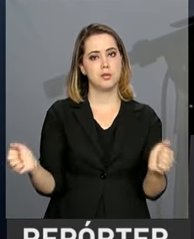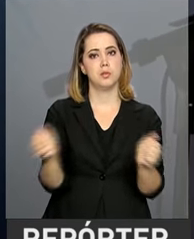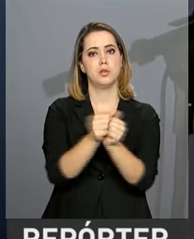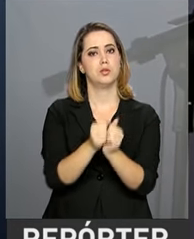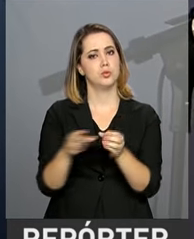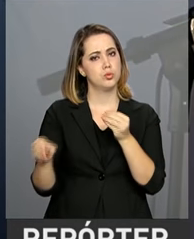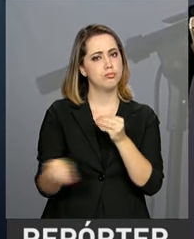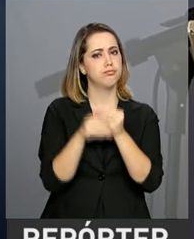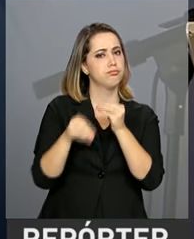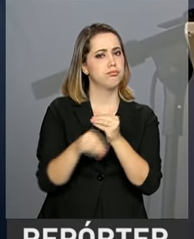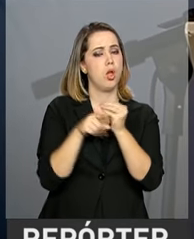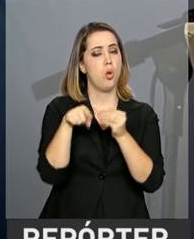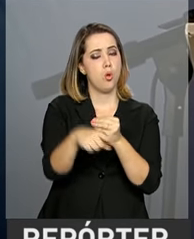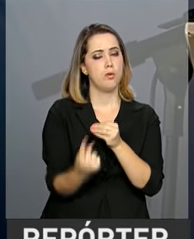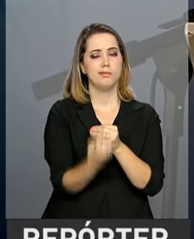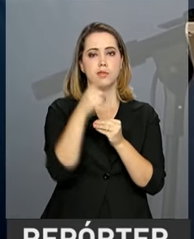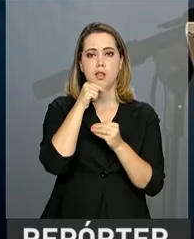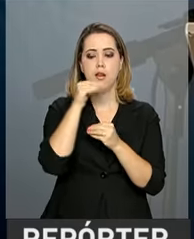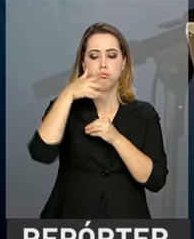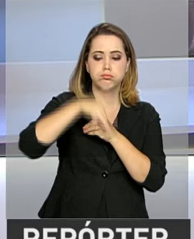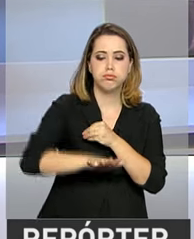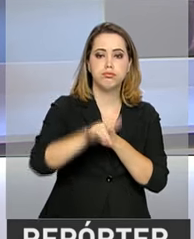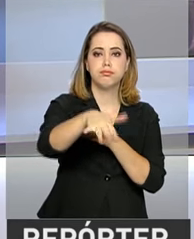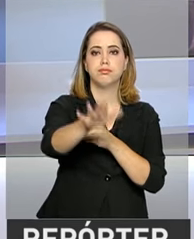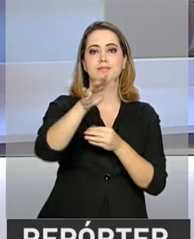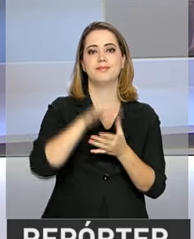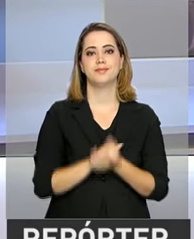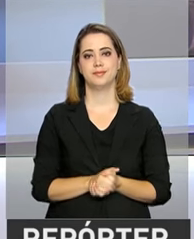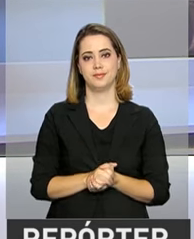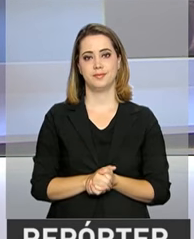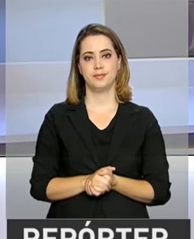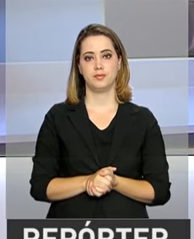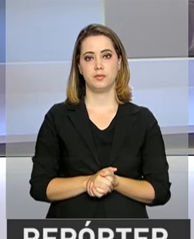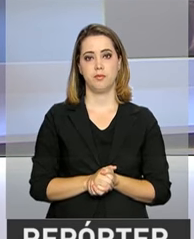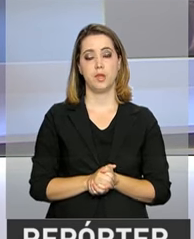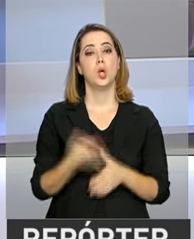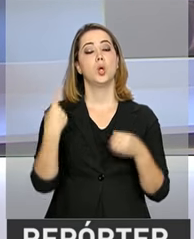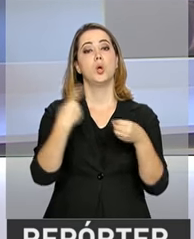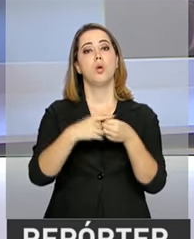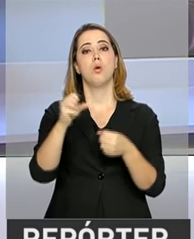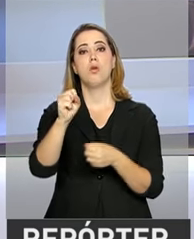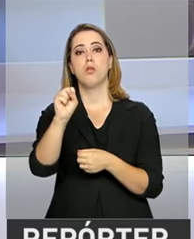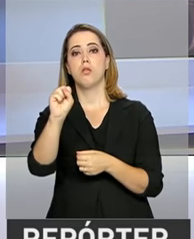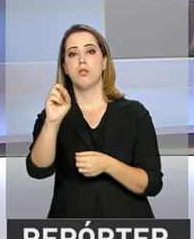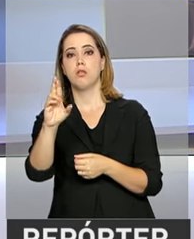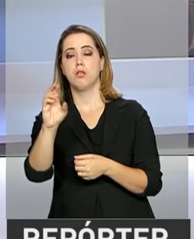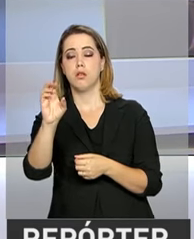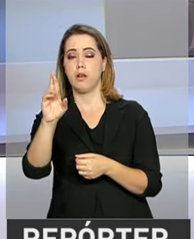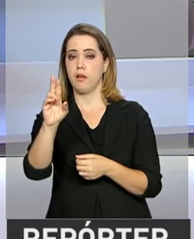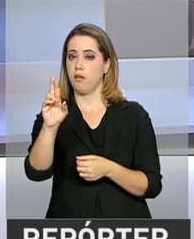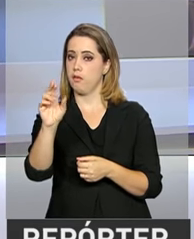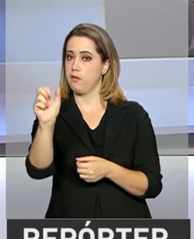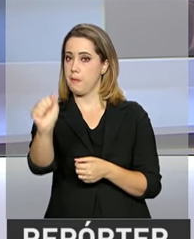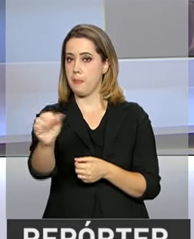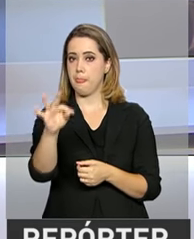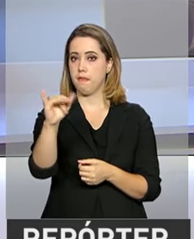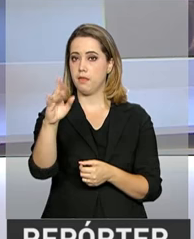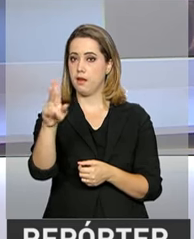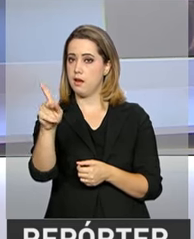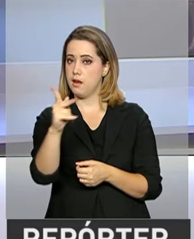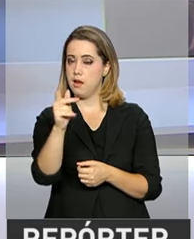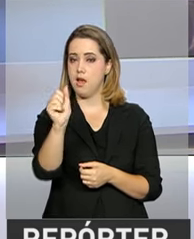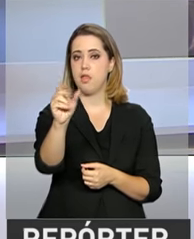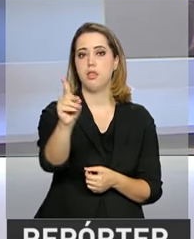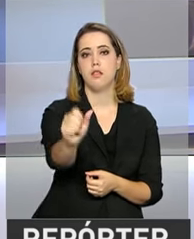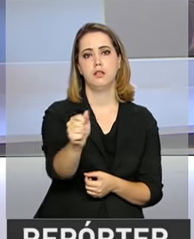esta obra extraordinária. E em Serra Talhada, a 415 quilômetros de Recife,